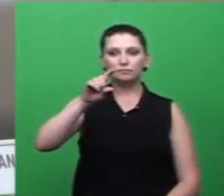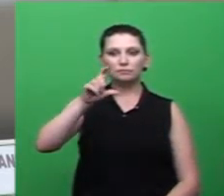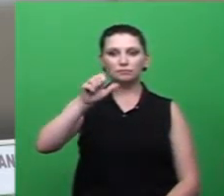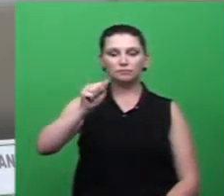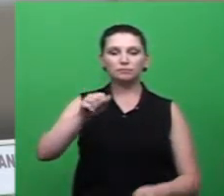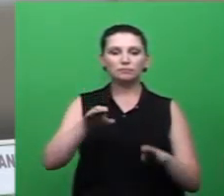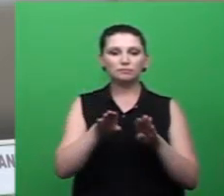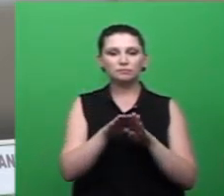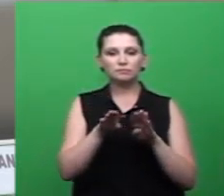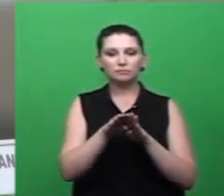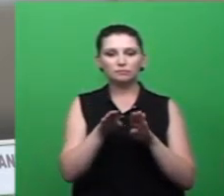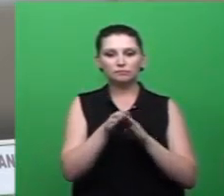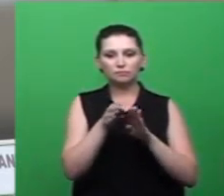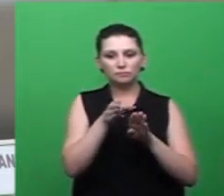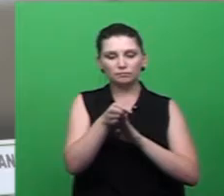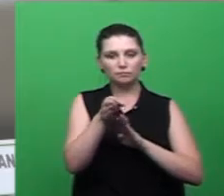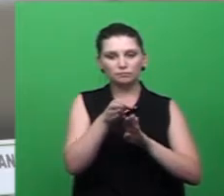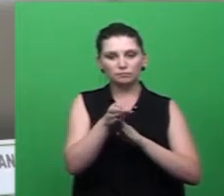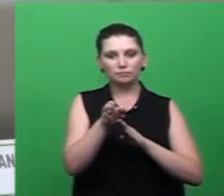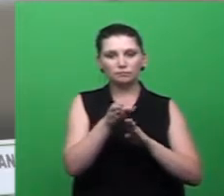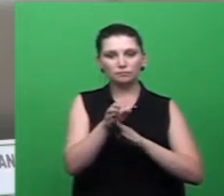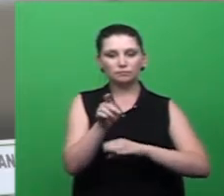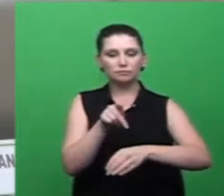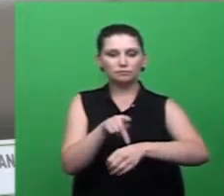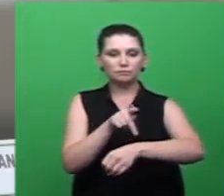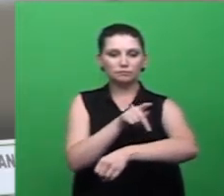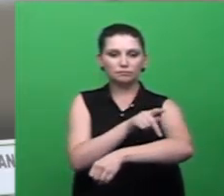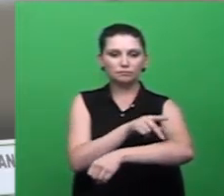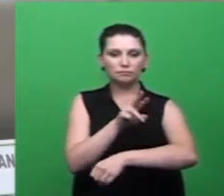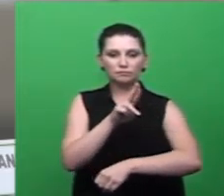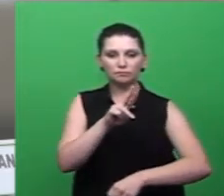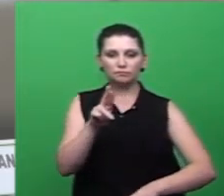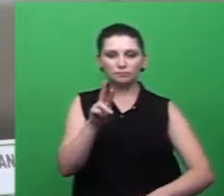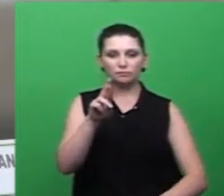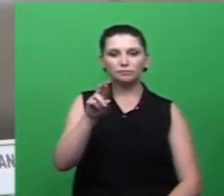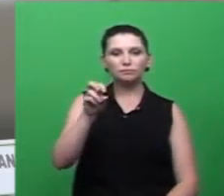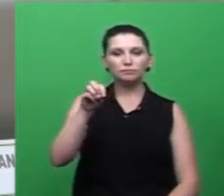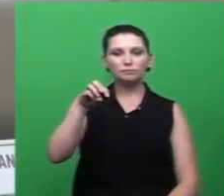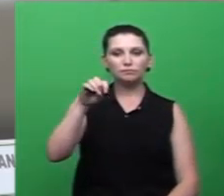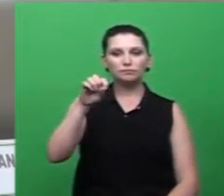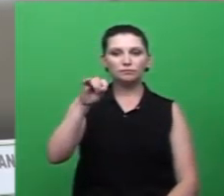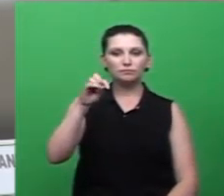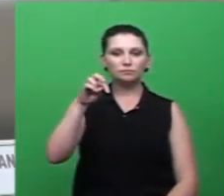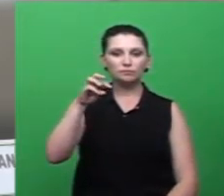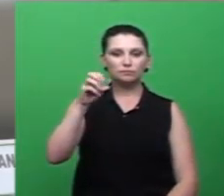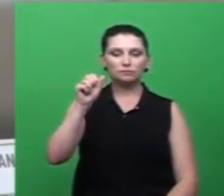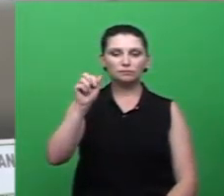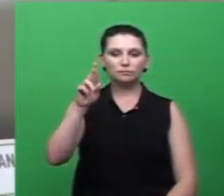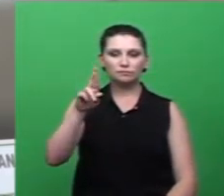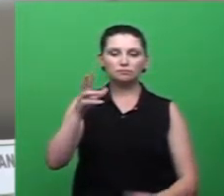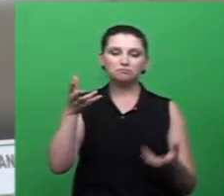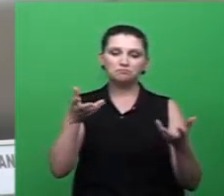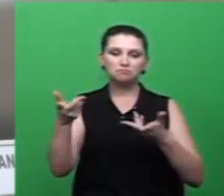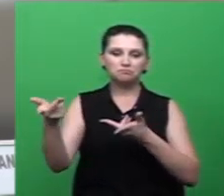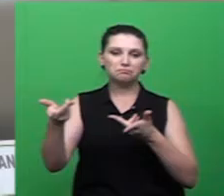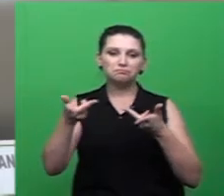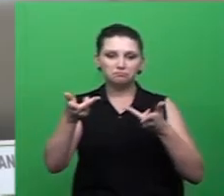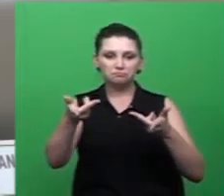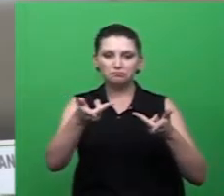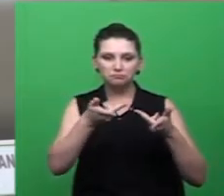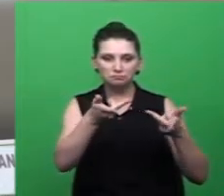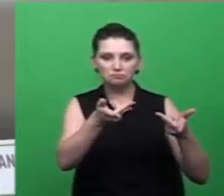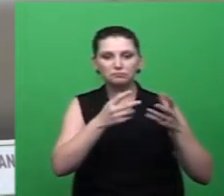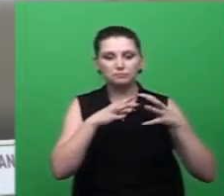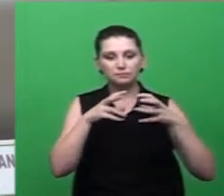o coordenador pedagógico, senhor Rosemar Denes. Desta forma, gostaríamos de convidá-los para que